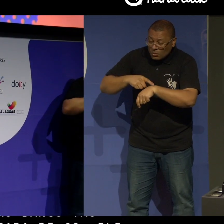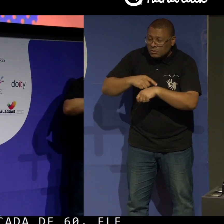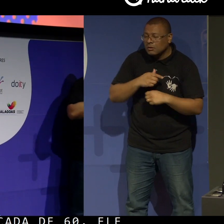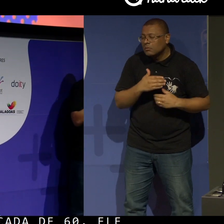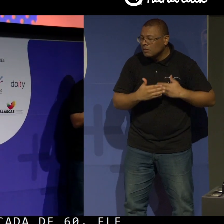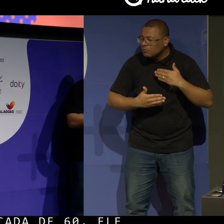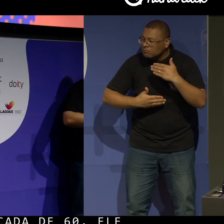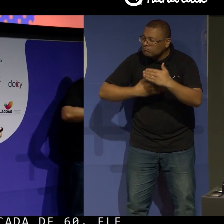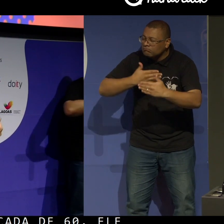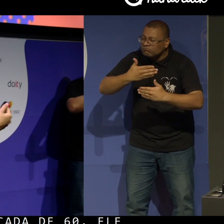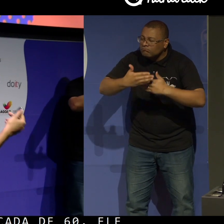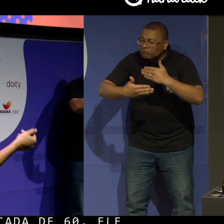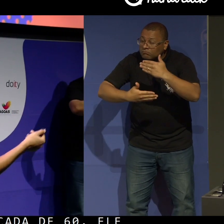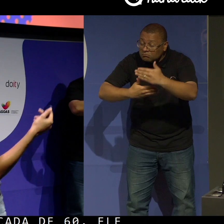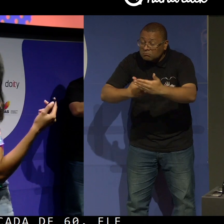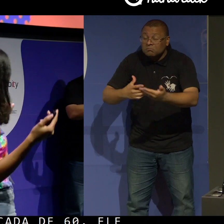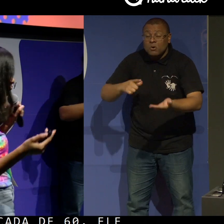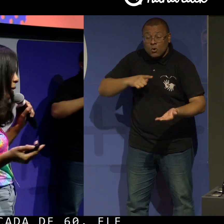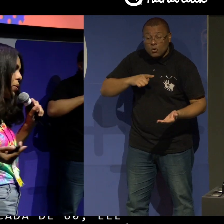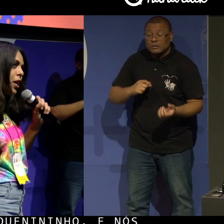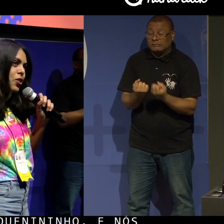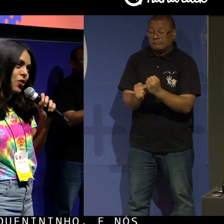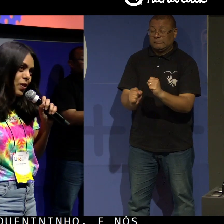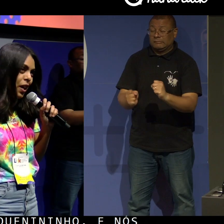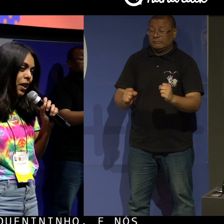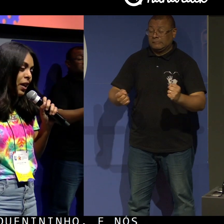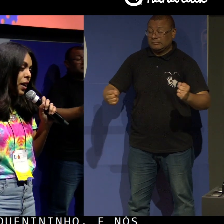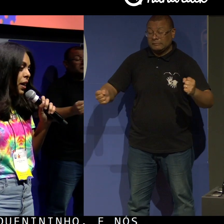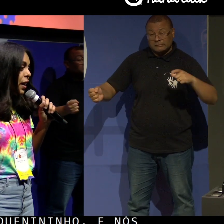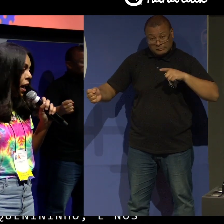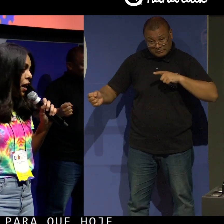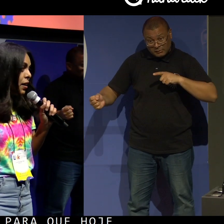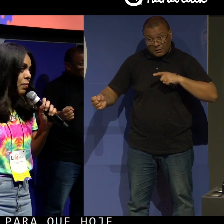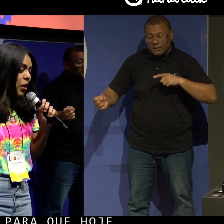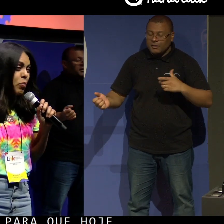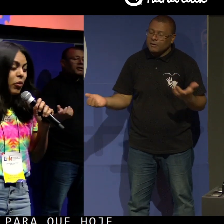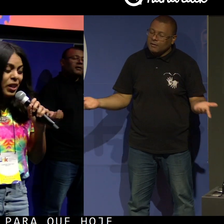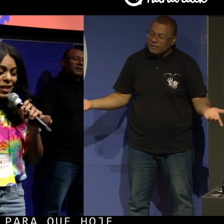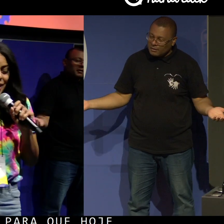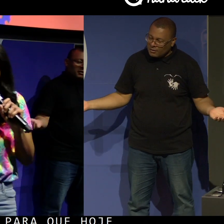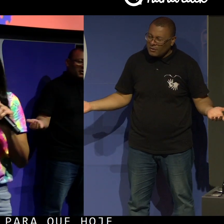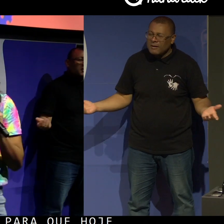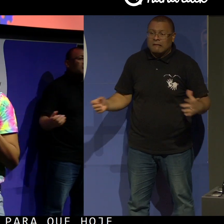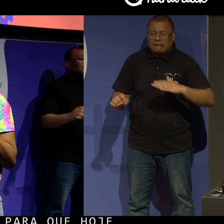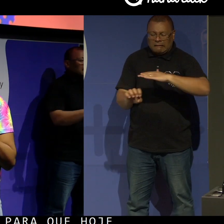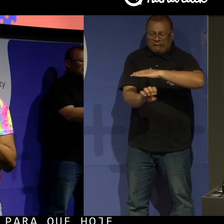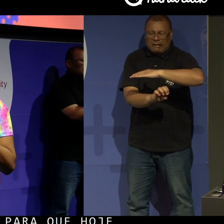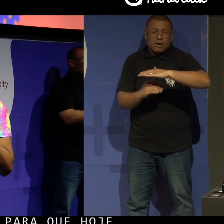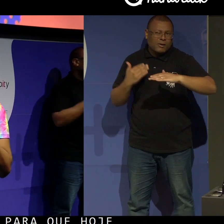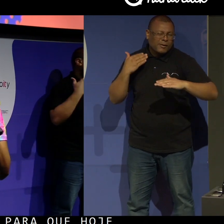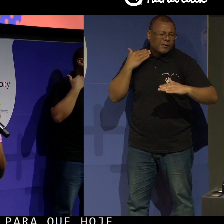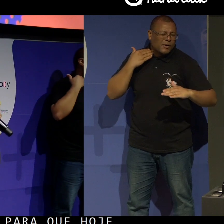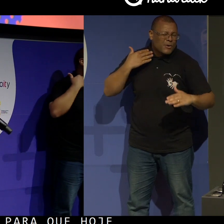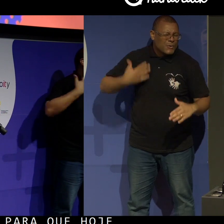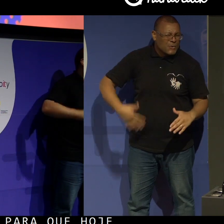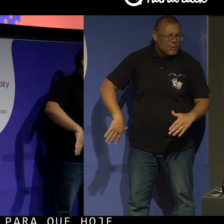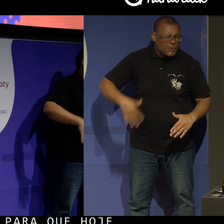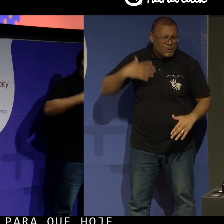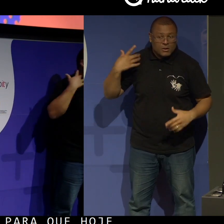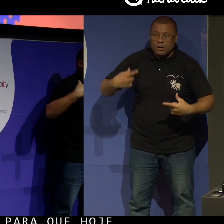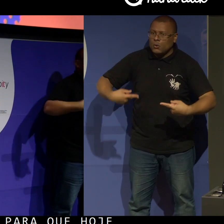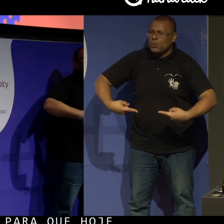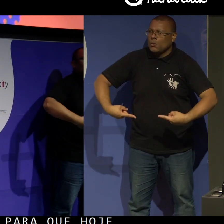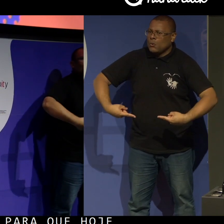para que hoje tivéssemos o tamanho que a gente tem. E, cara, é uma organização gigantesca. Então, o desafio